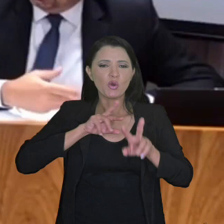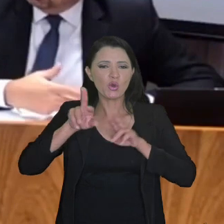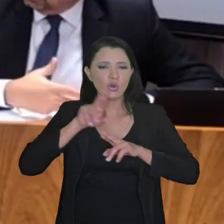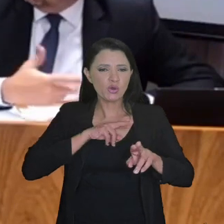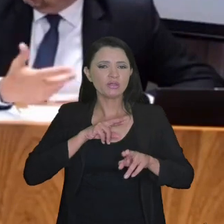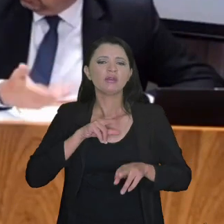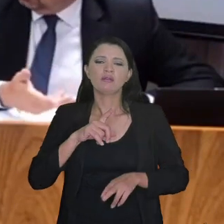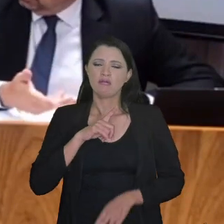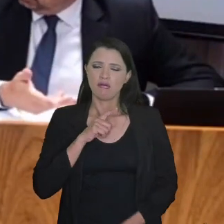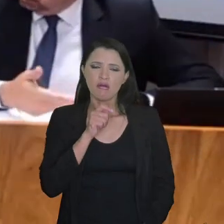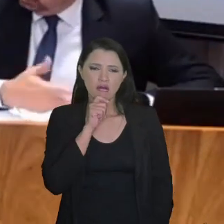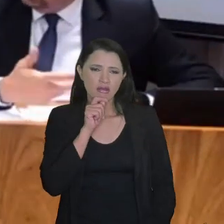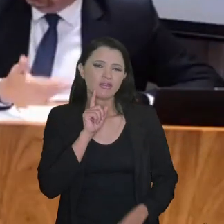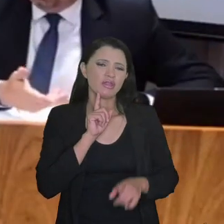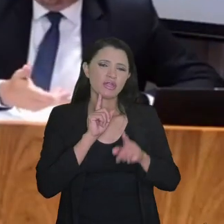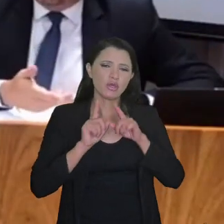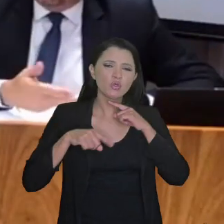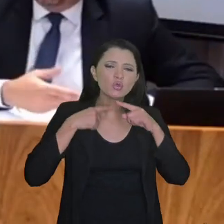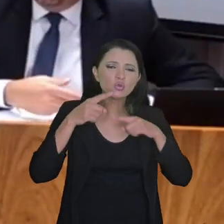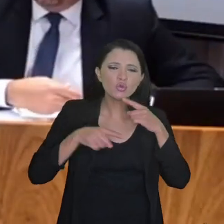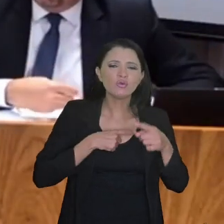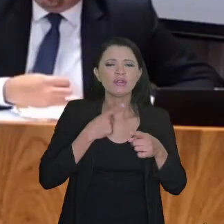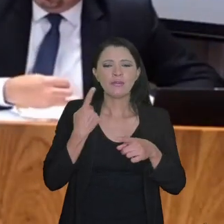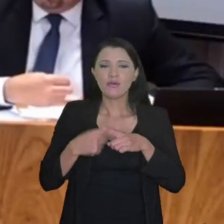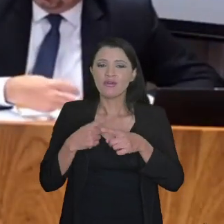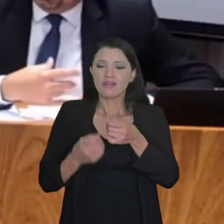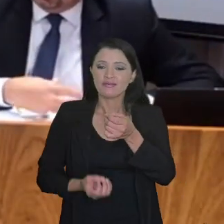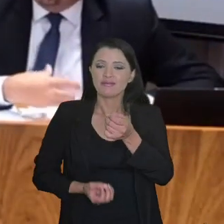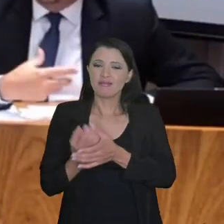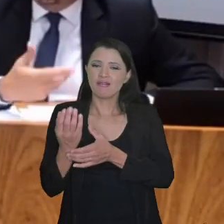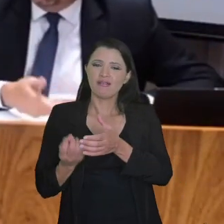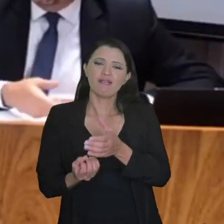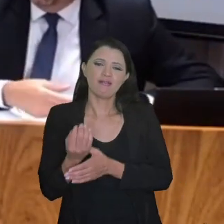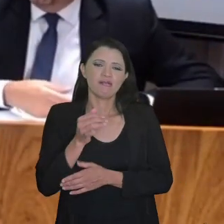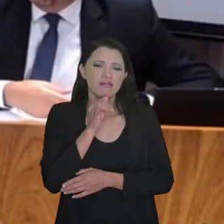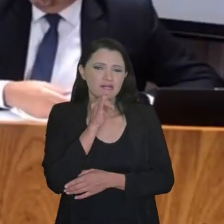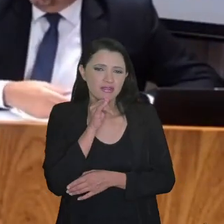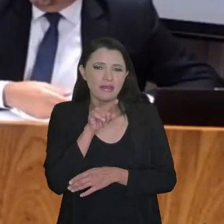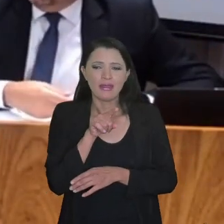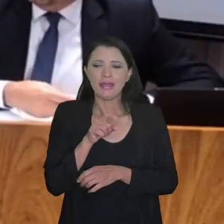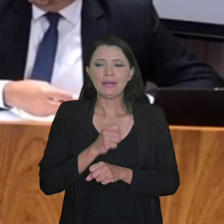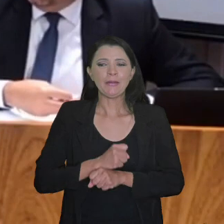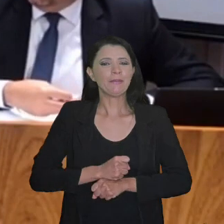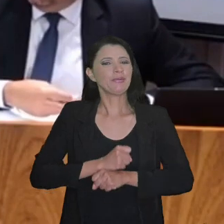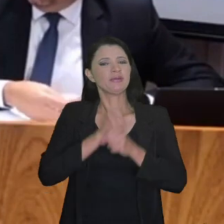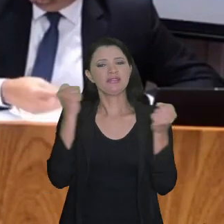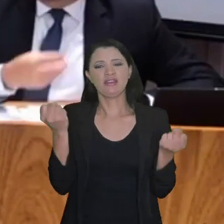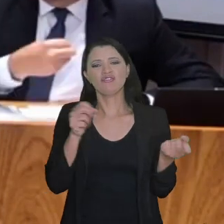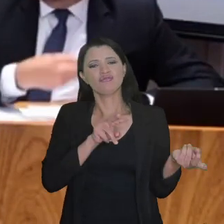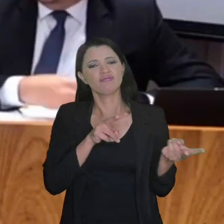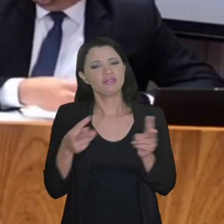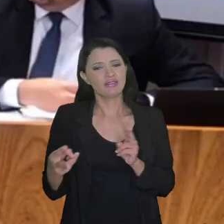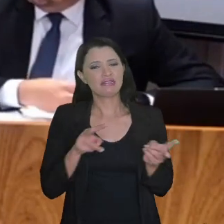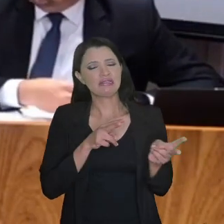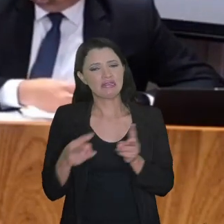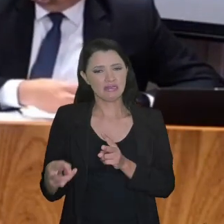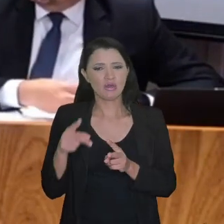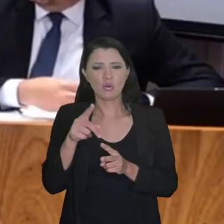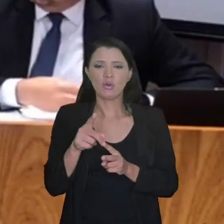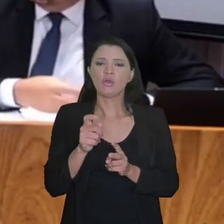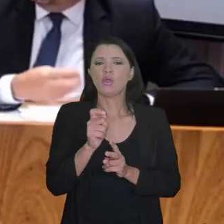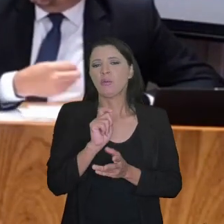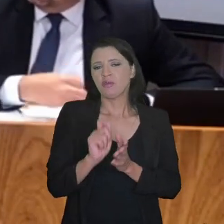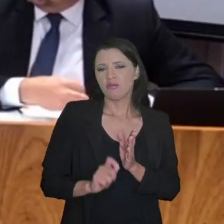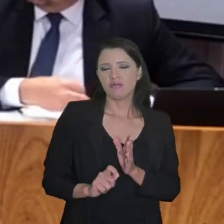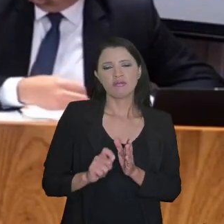esclarecimentos. Há muita dúvida ainda, como o senhor falou, ainda é um procedimento que está se construindo, essa não possibilidade de